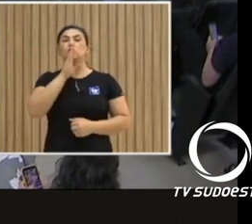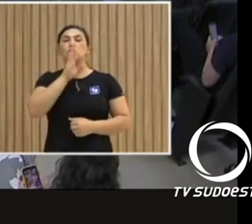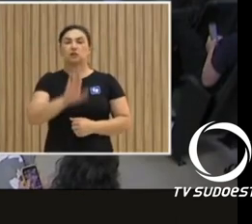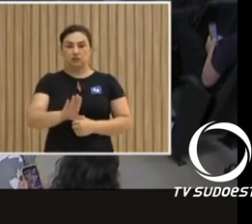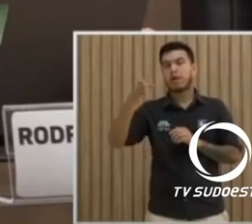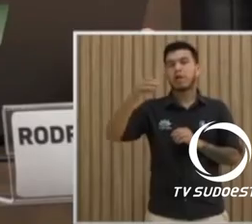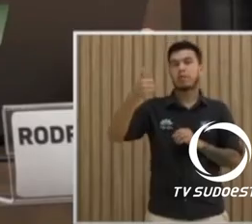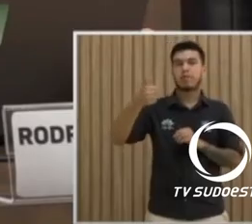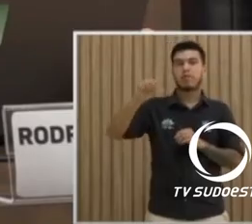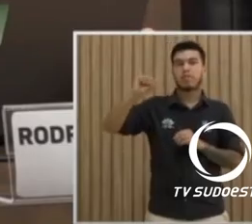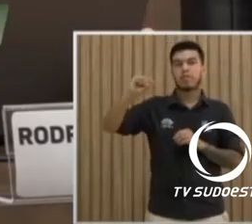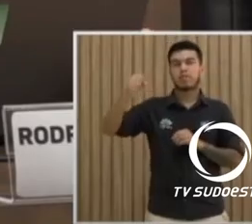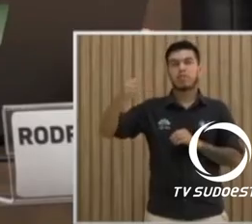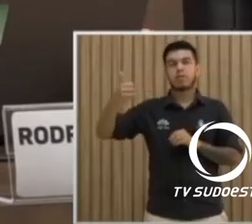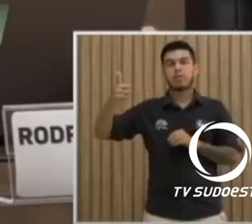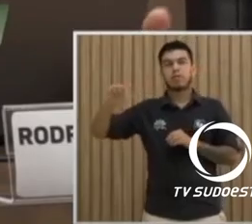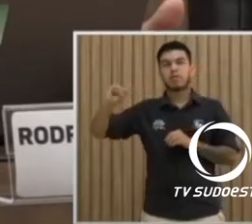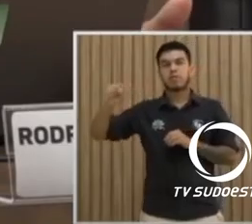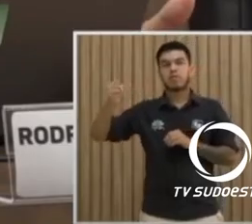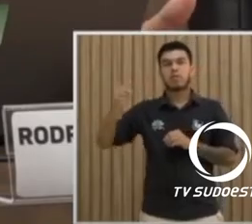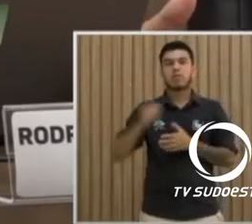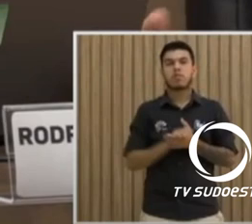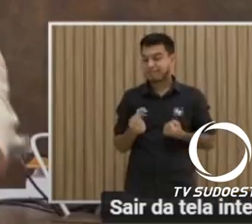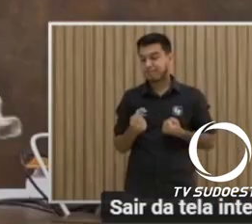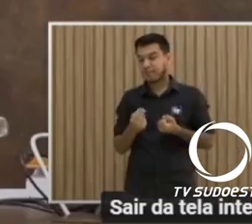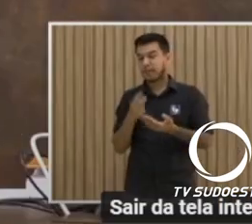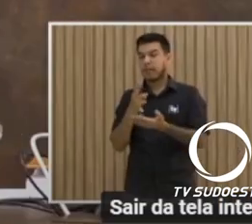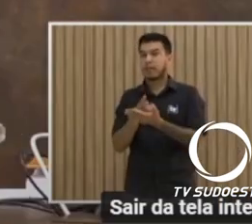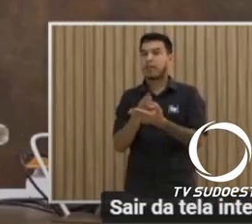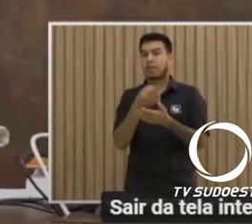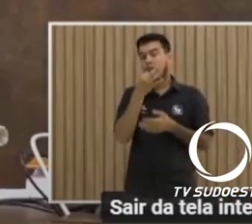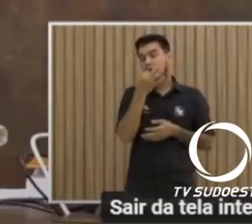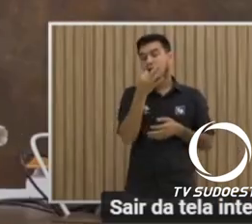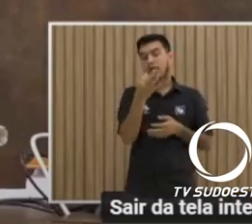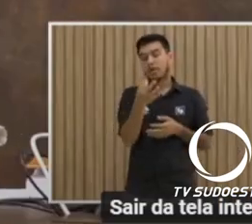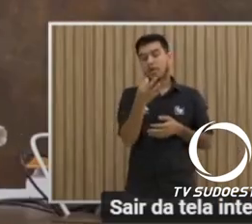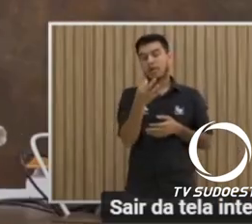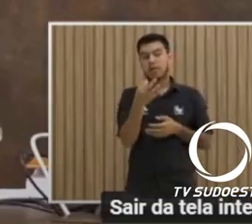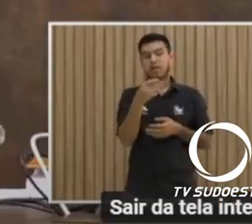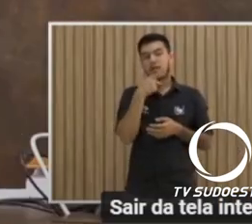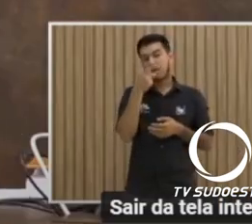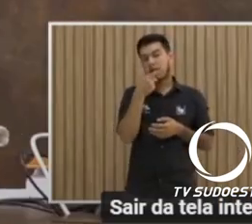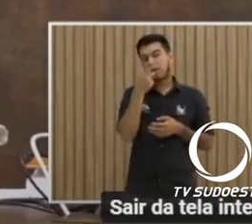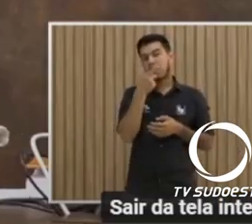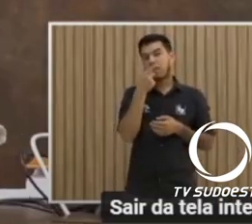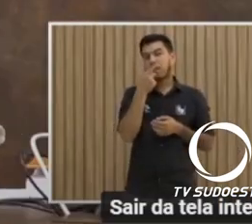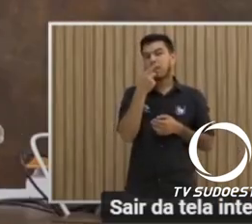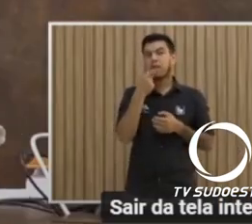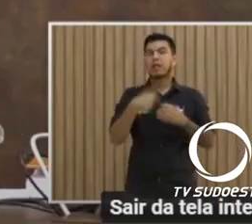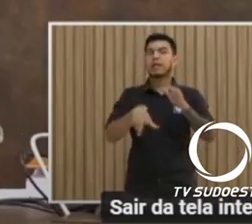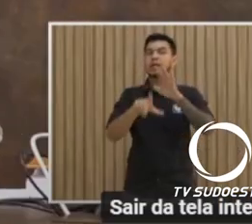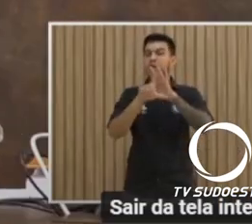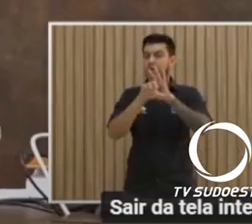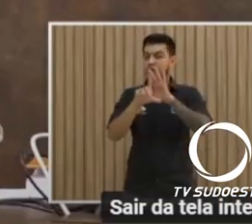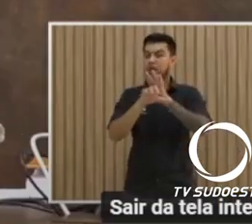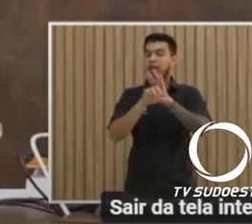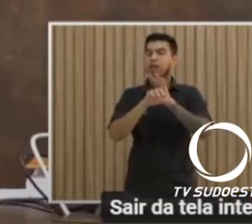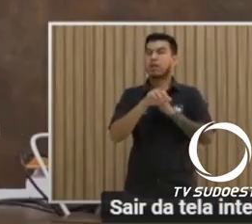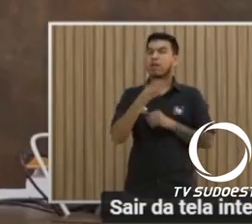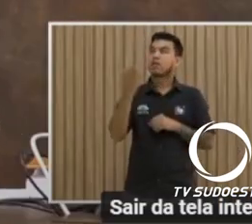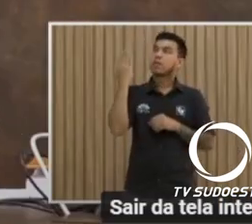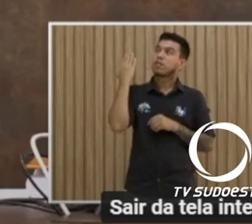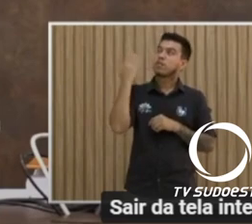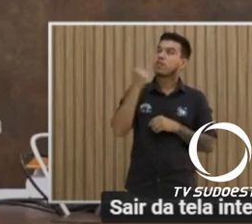trabalho para o aumento de eleitores no município. Cito aqui a fala do presidente do Tribunal Regional Eleitoral, eleito na semana